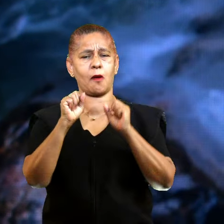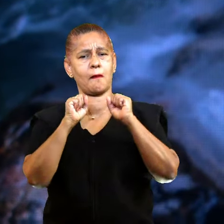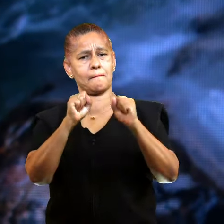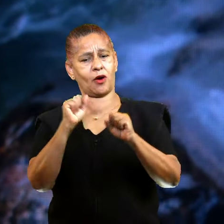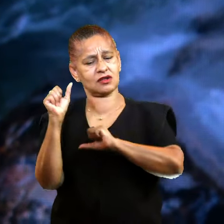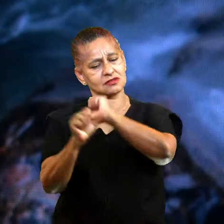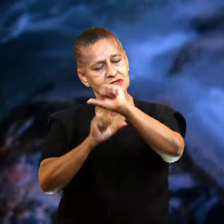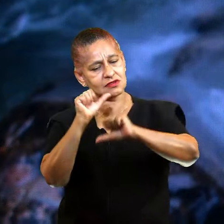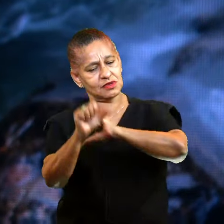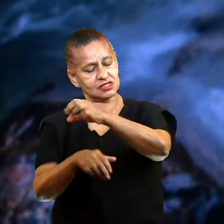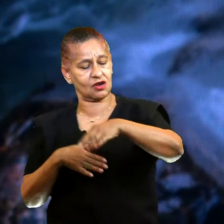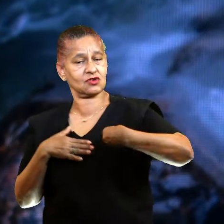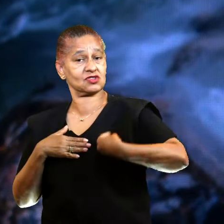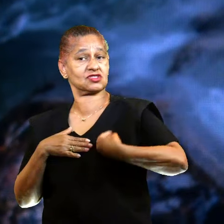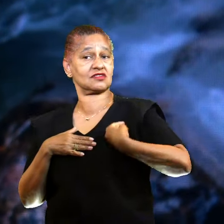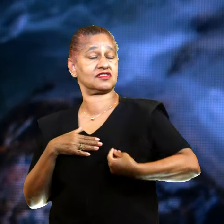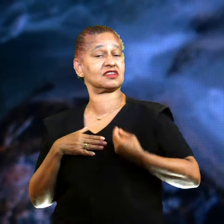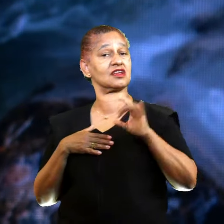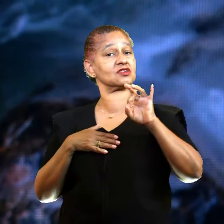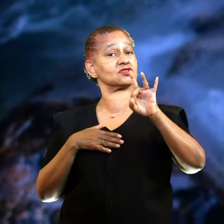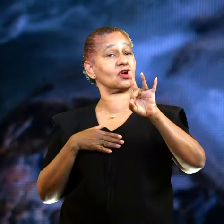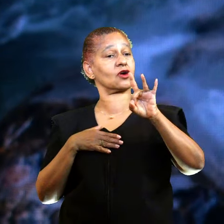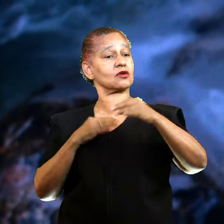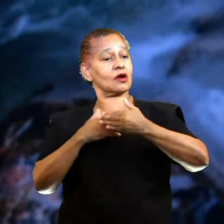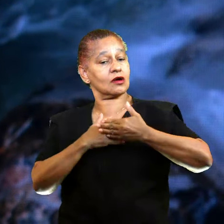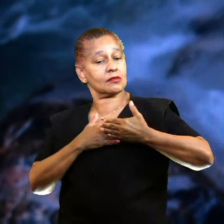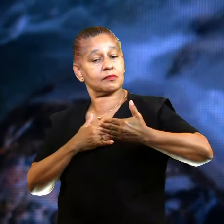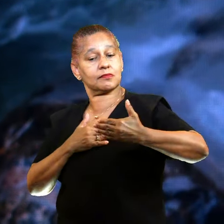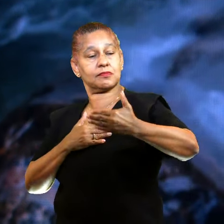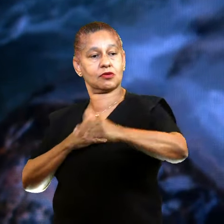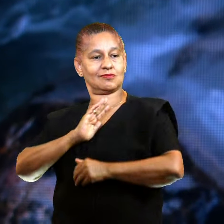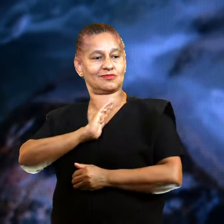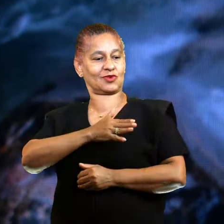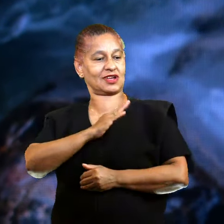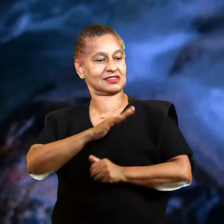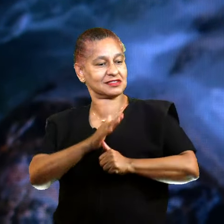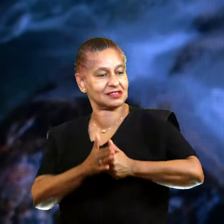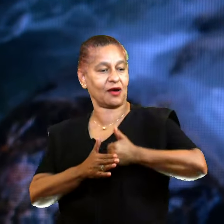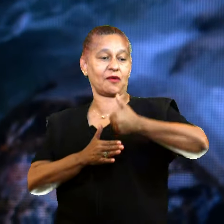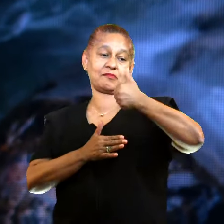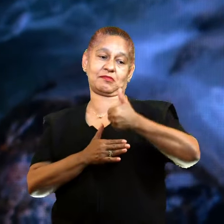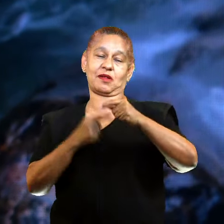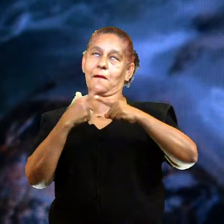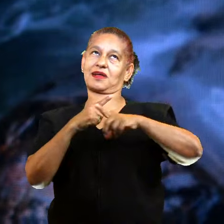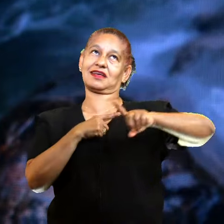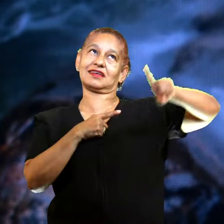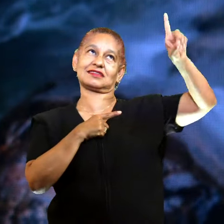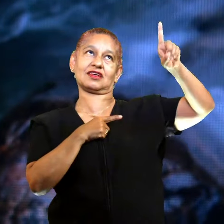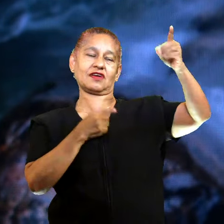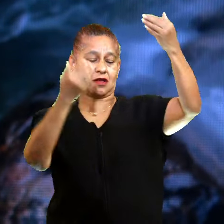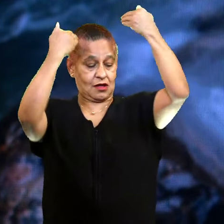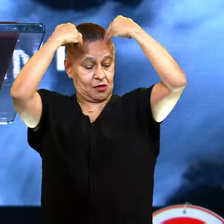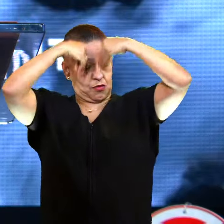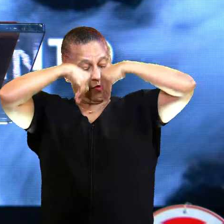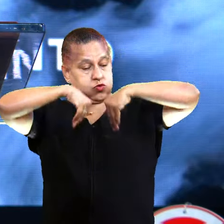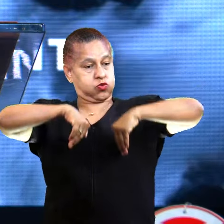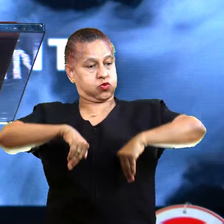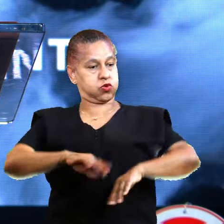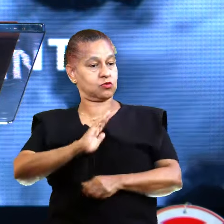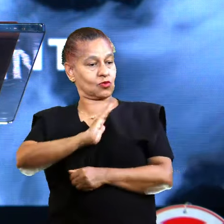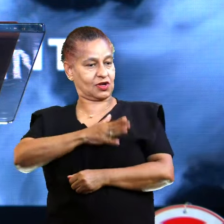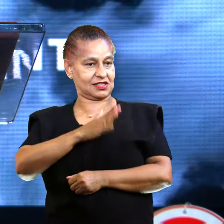é a mudança que acontece no coração do homem. É o que Deus faz dentro do homem, não fora.